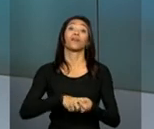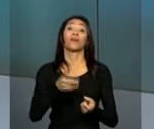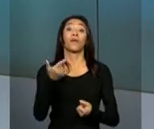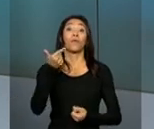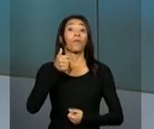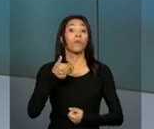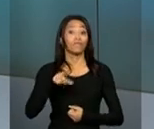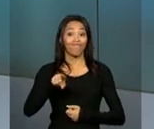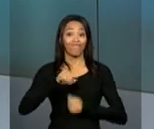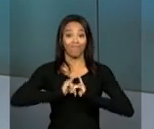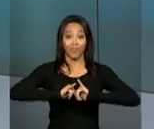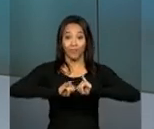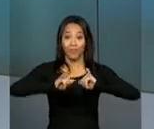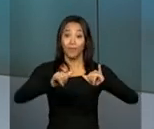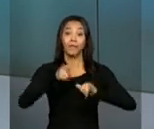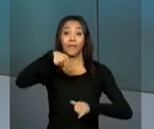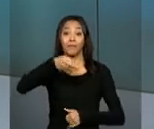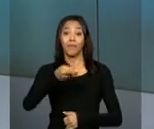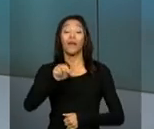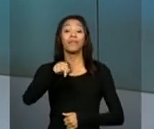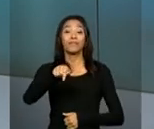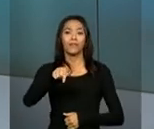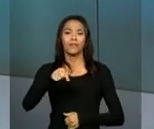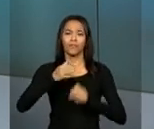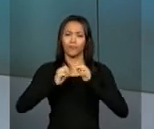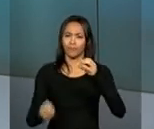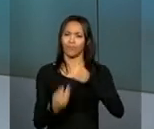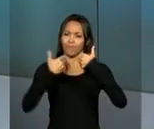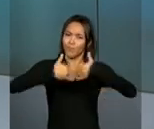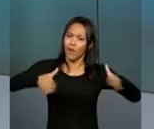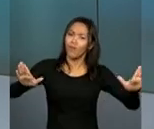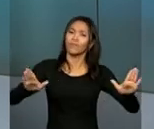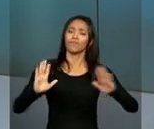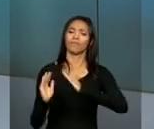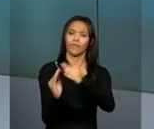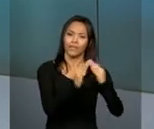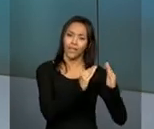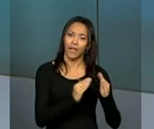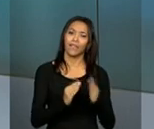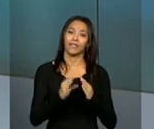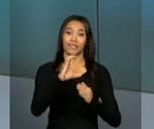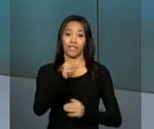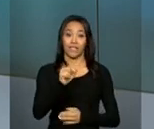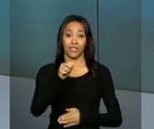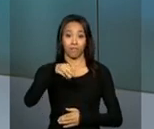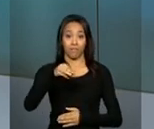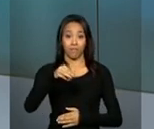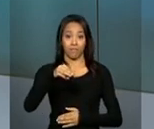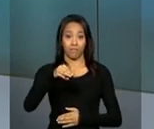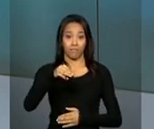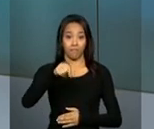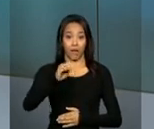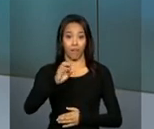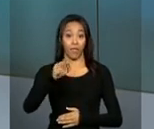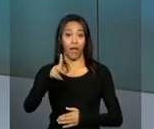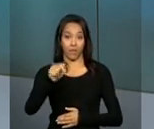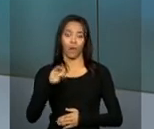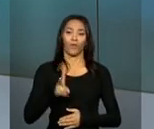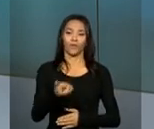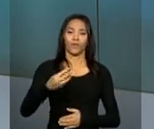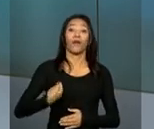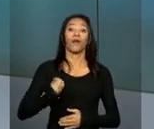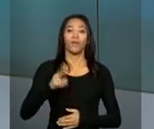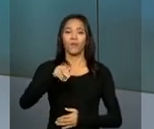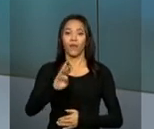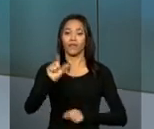vivo com a transmissão da cerimônia de inauguração do residencial Cidade Macapá. Macapá, continue com a gente aqui na